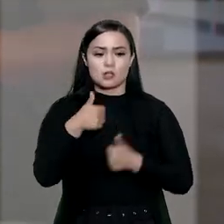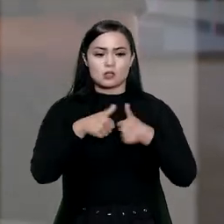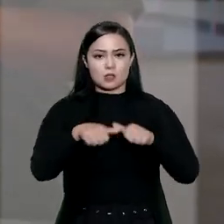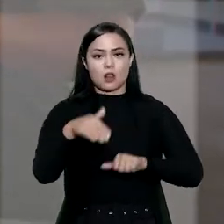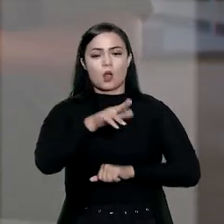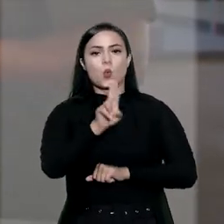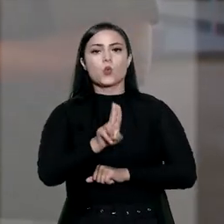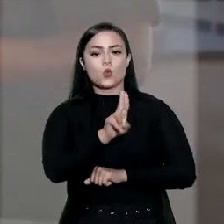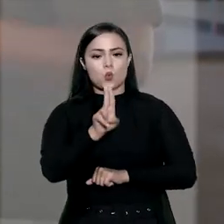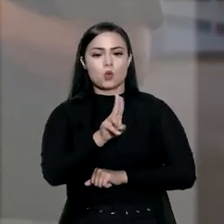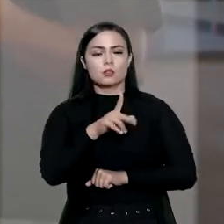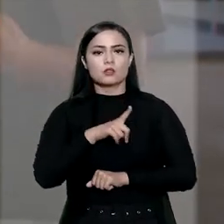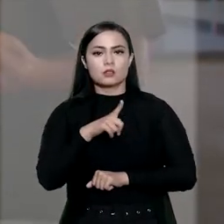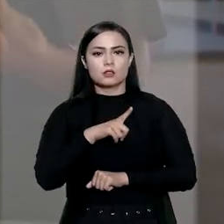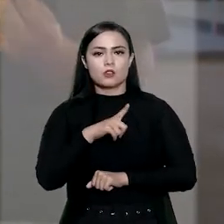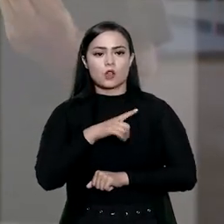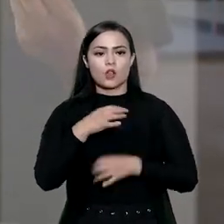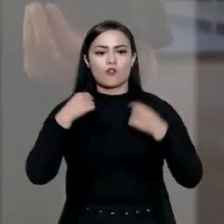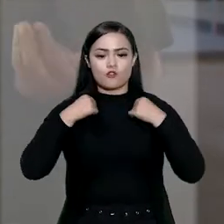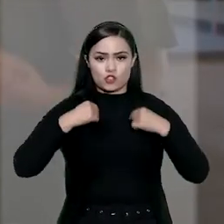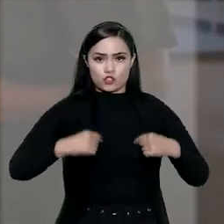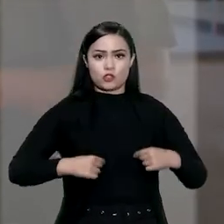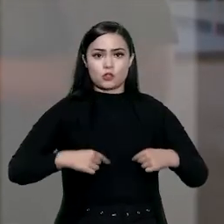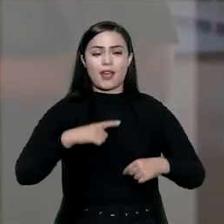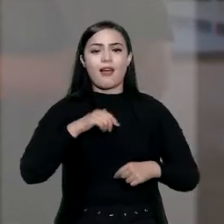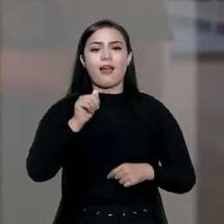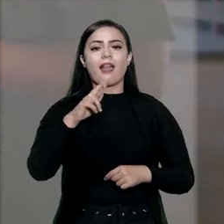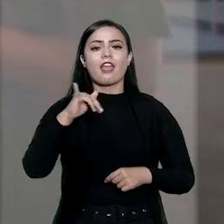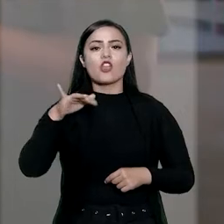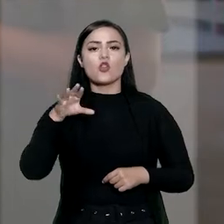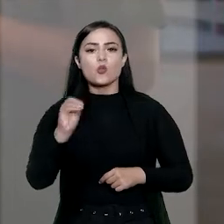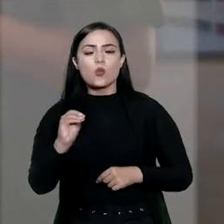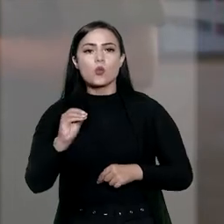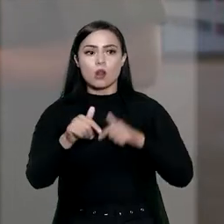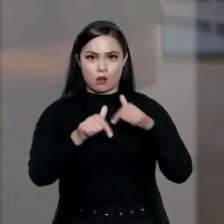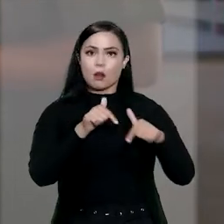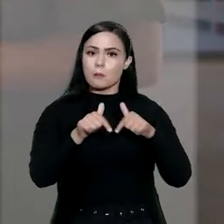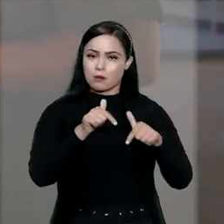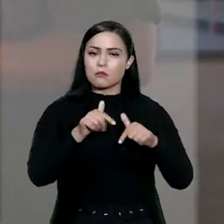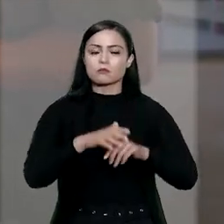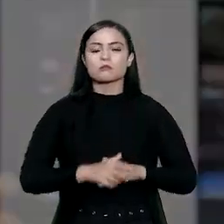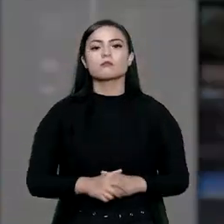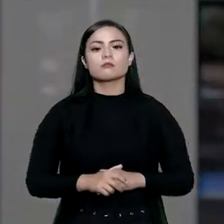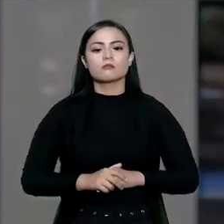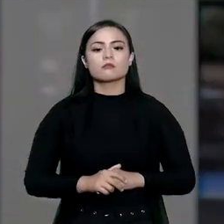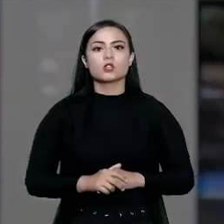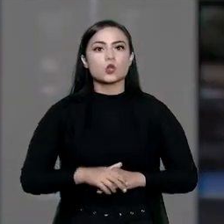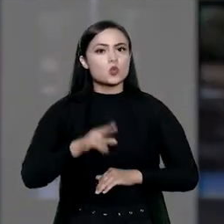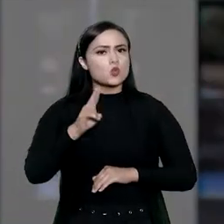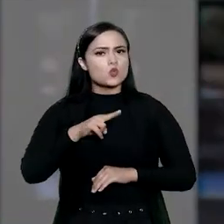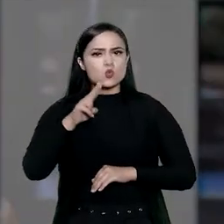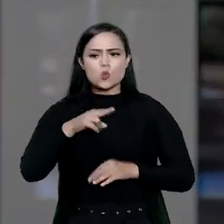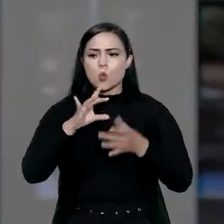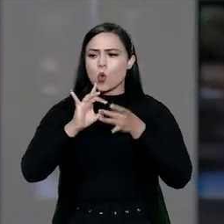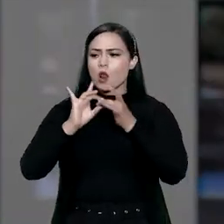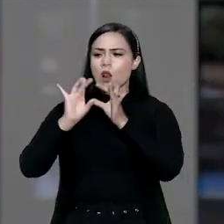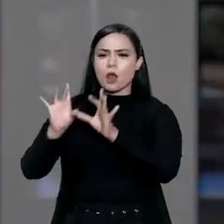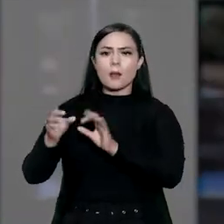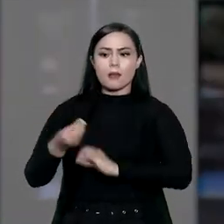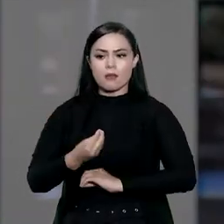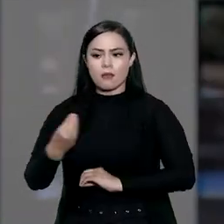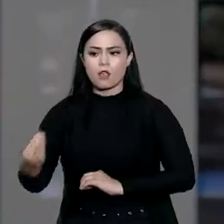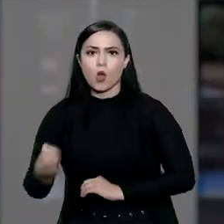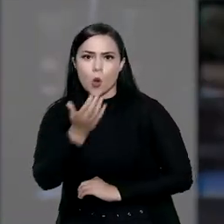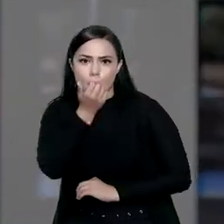estando o utilizador e vestido com seu arreio, ele está em trabalho. Ah, e nunca ofereça